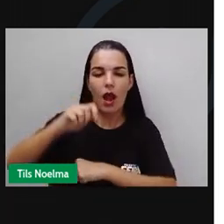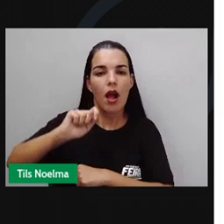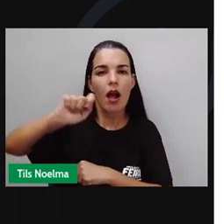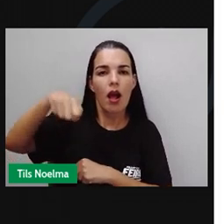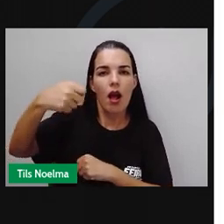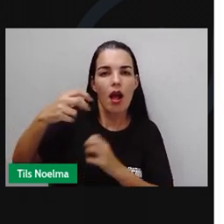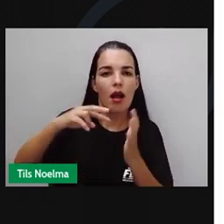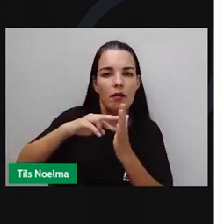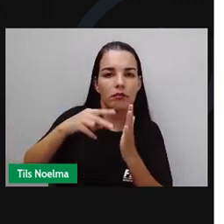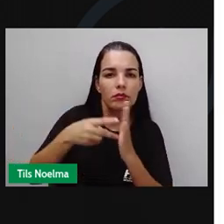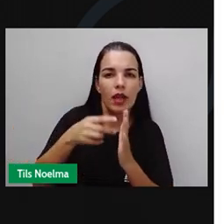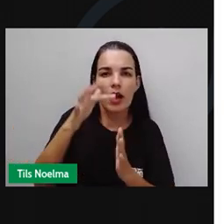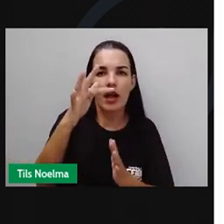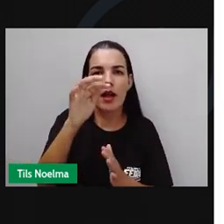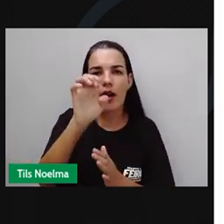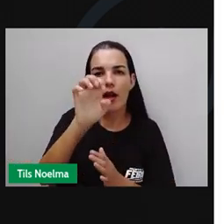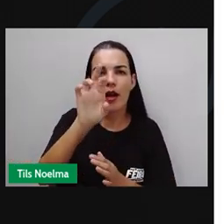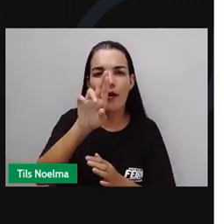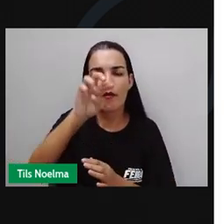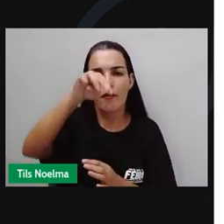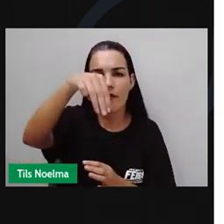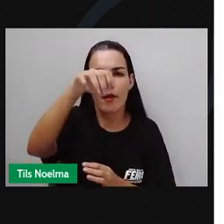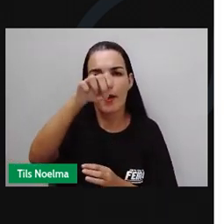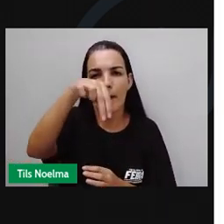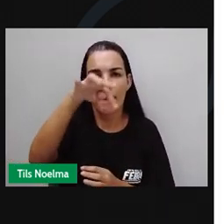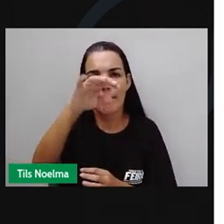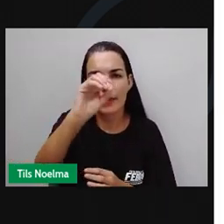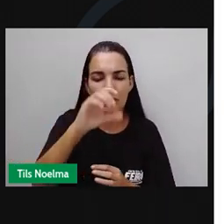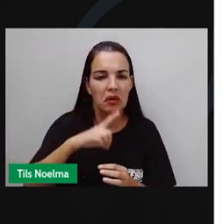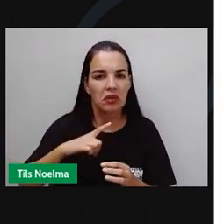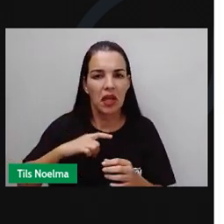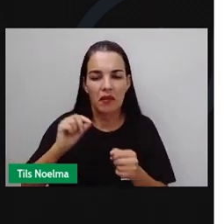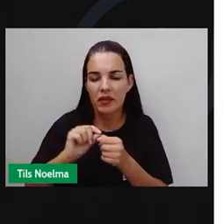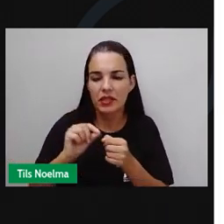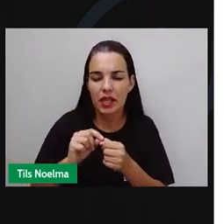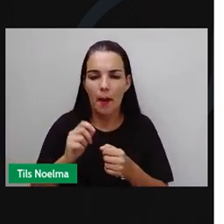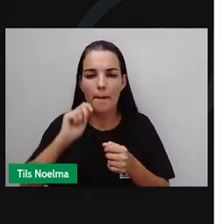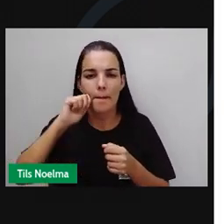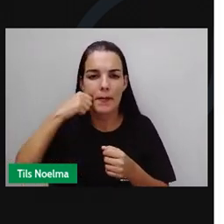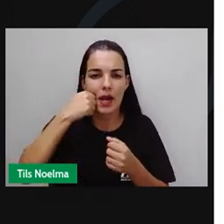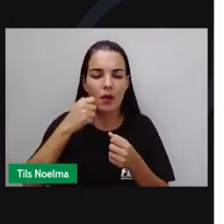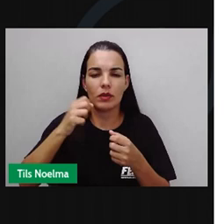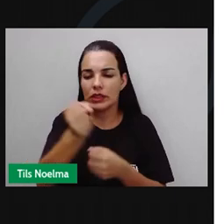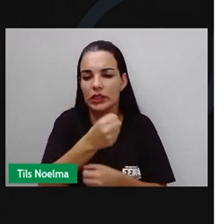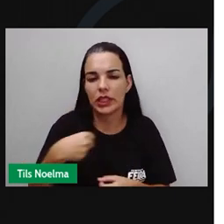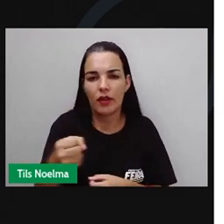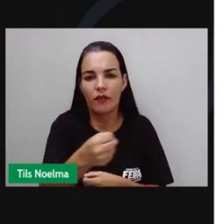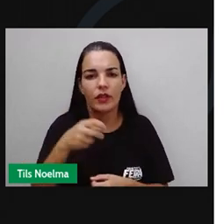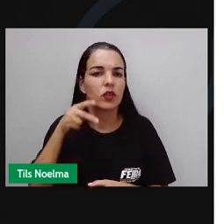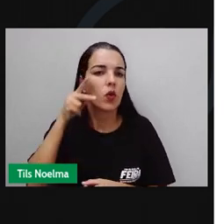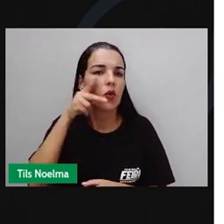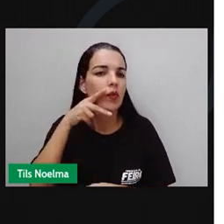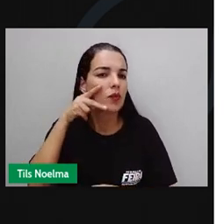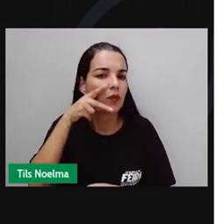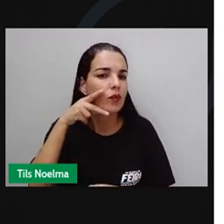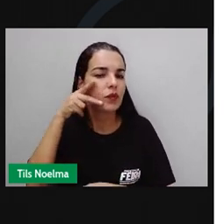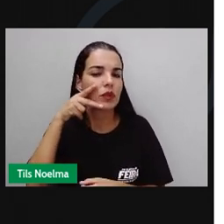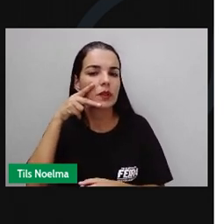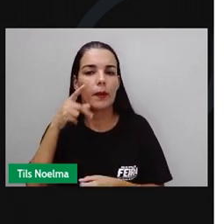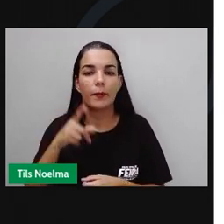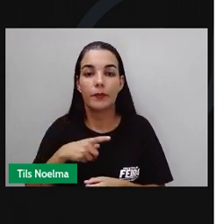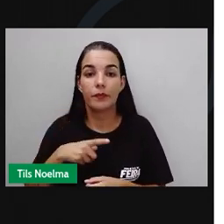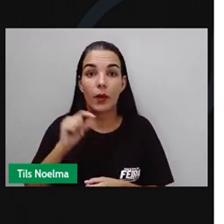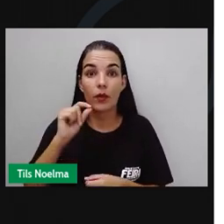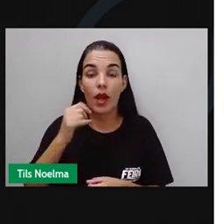unicelulares usados na fabricação de pão, cerveja e vinho, entre outros produtos. O fermento quebra carboidratos, como o açúcar, para